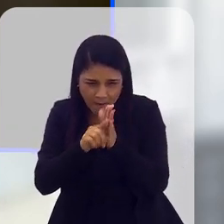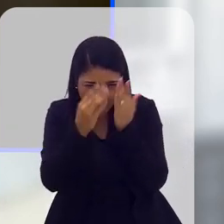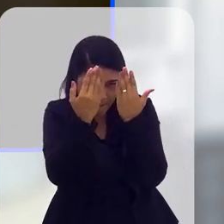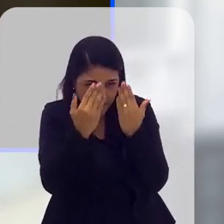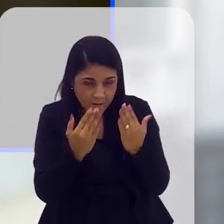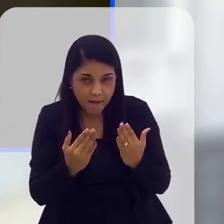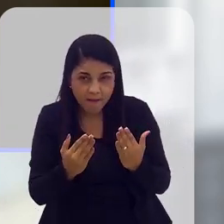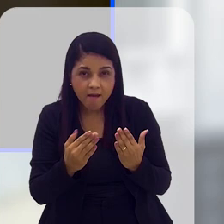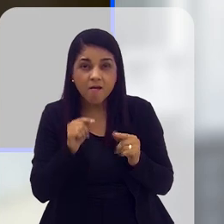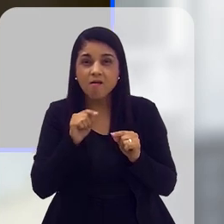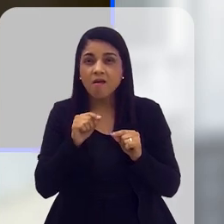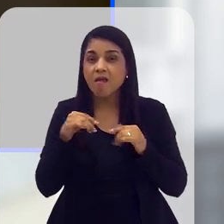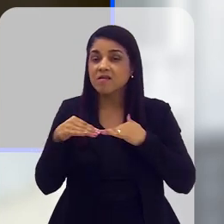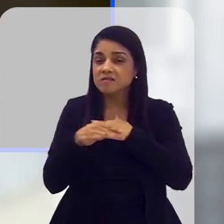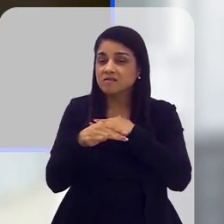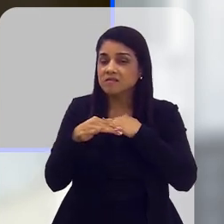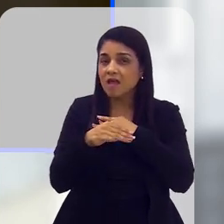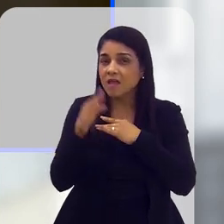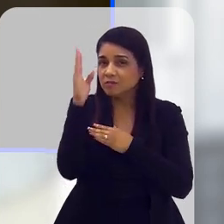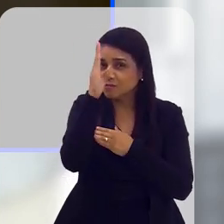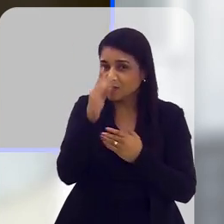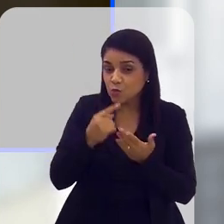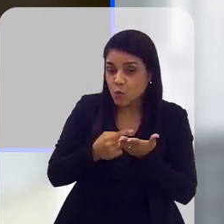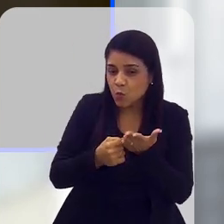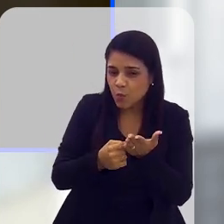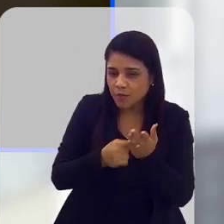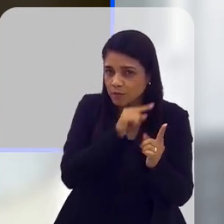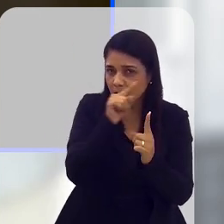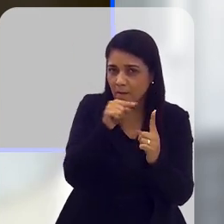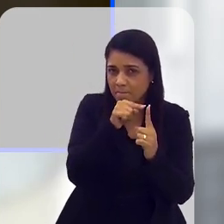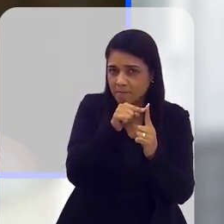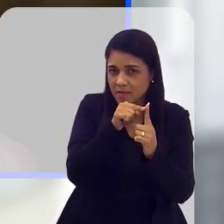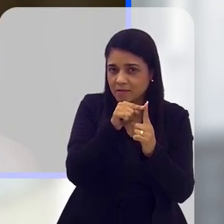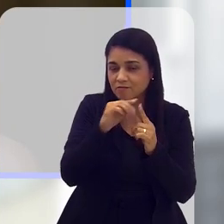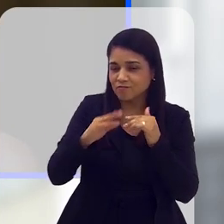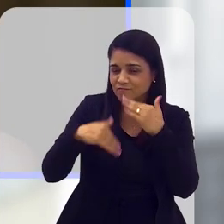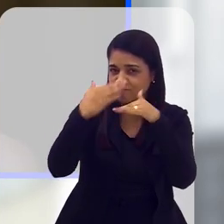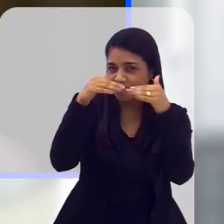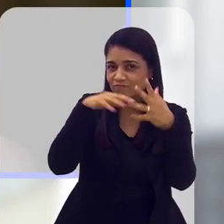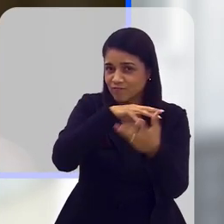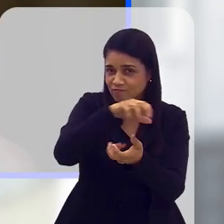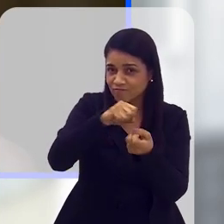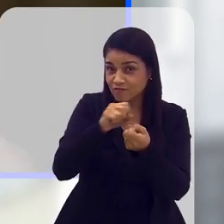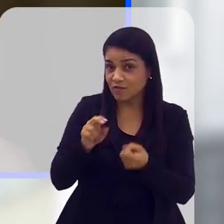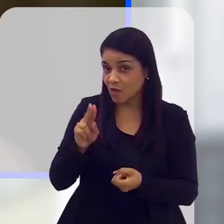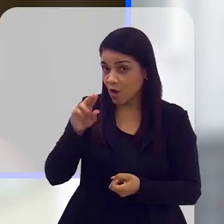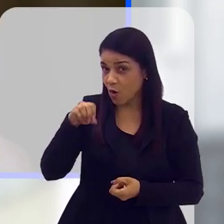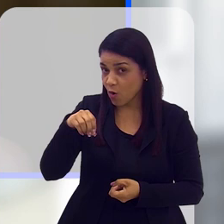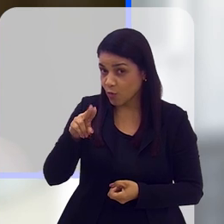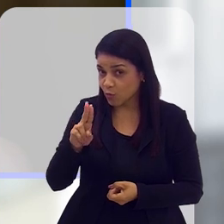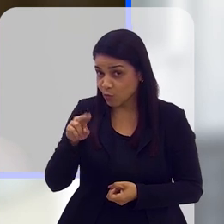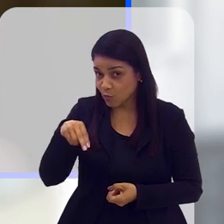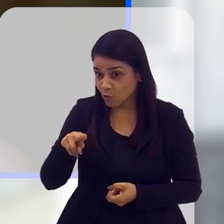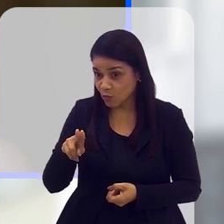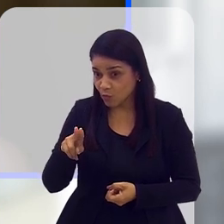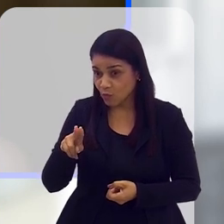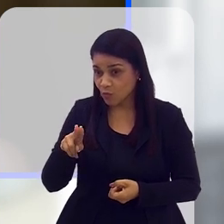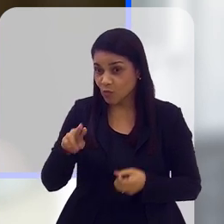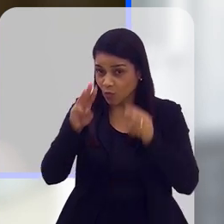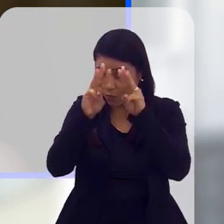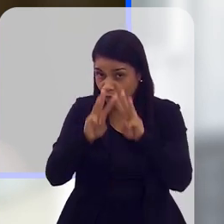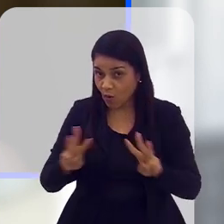verificando até que ponto que as cidades brasileiras estão cumprindo com as metas do Objetivo do Desenvolvimento Sustentável da ONU,